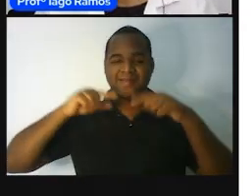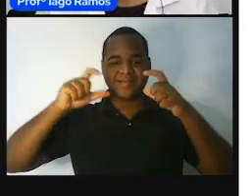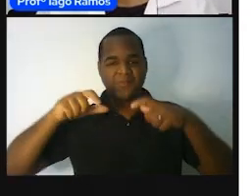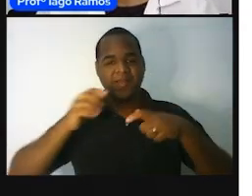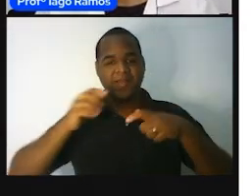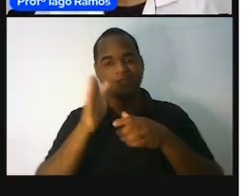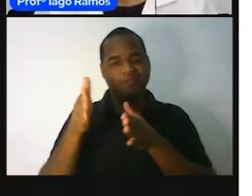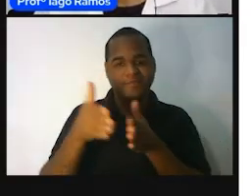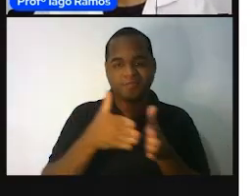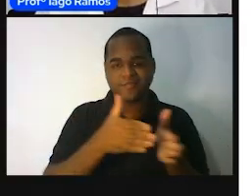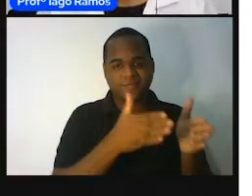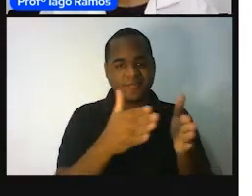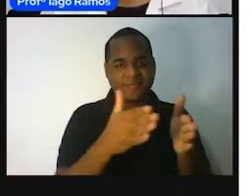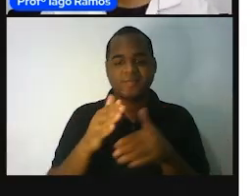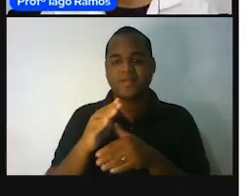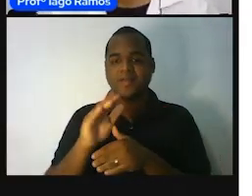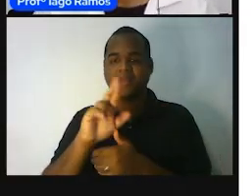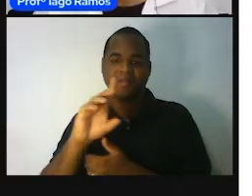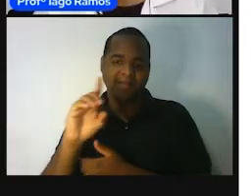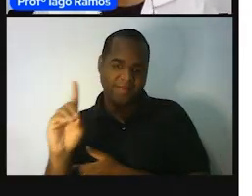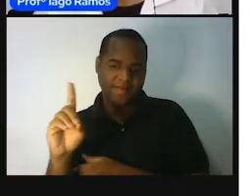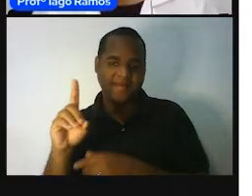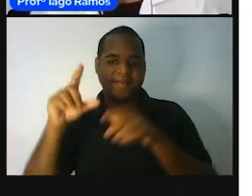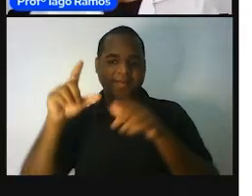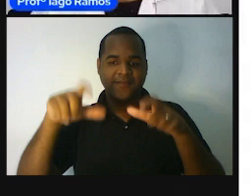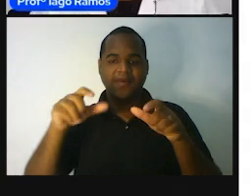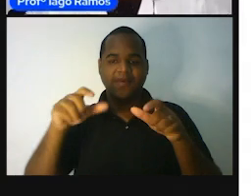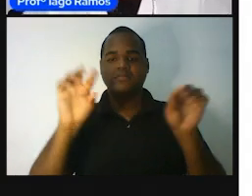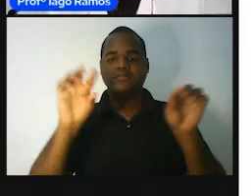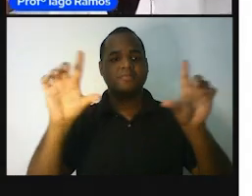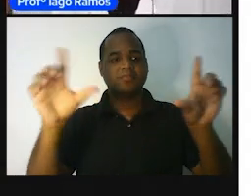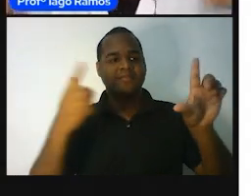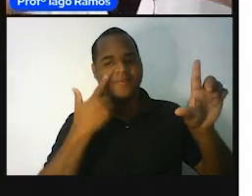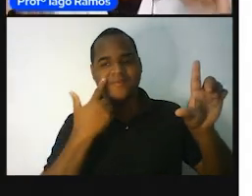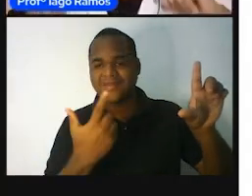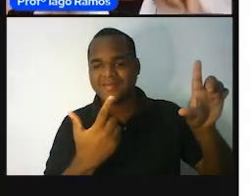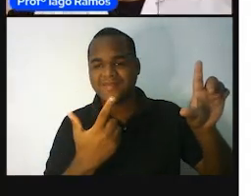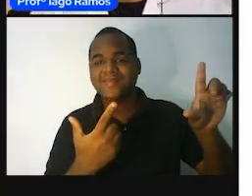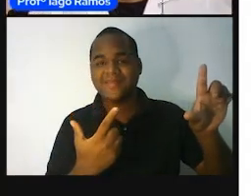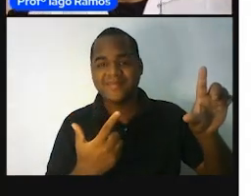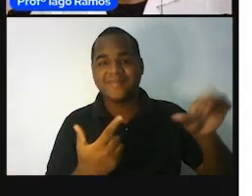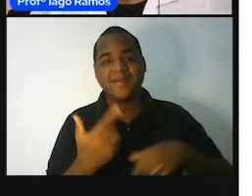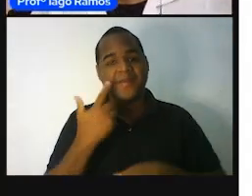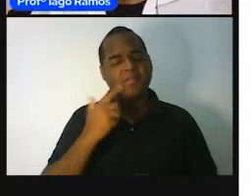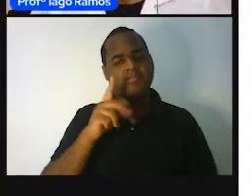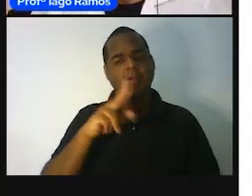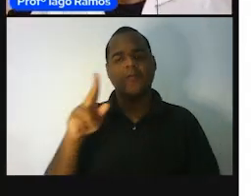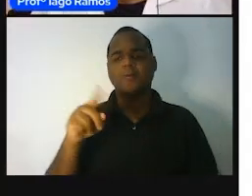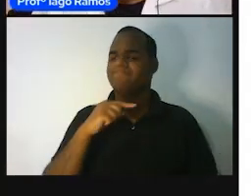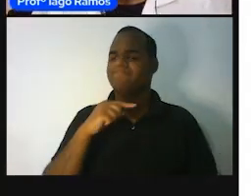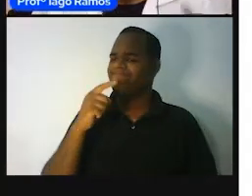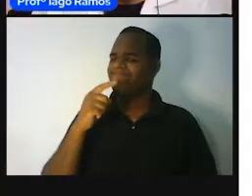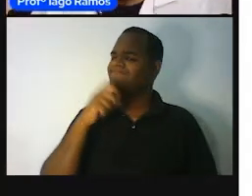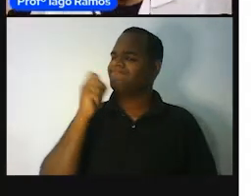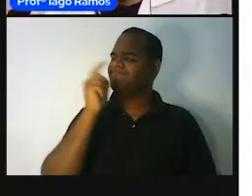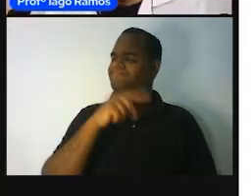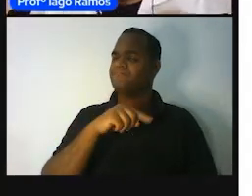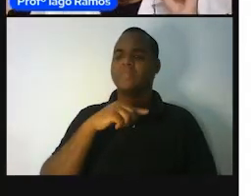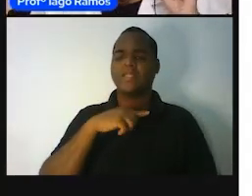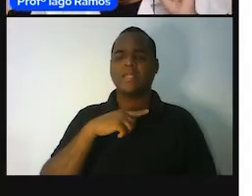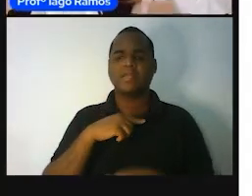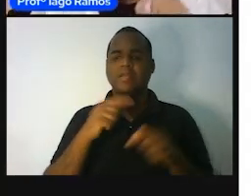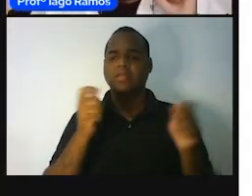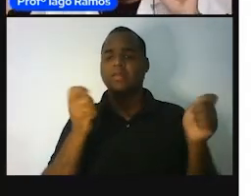frases, ou dodovias, na sala de alegria, certo? Mas o professor tem uma maneira. Dá para